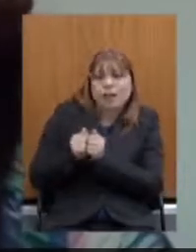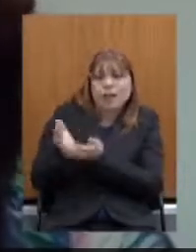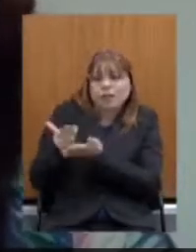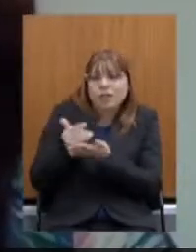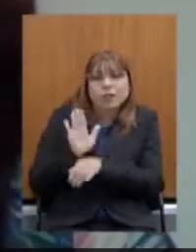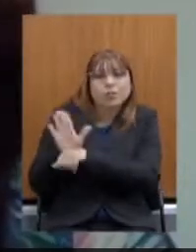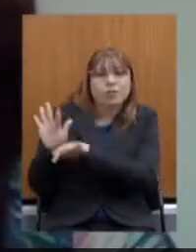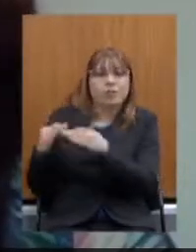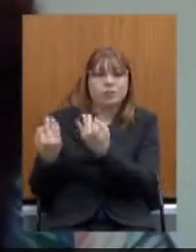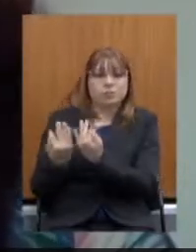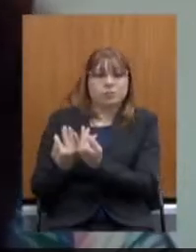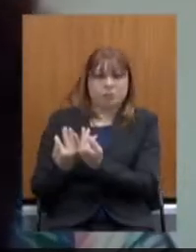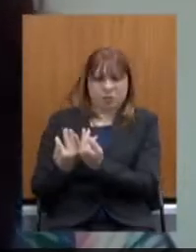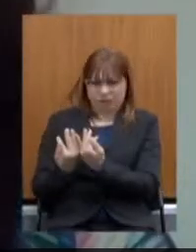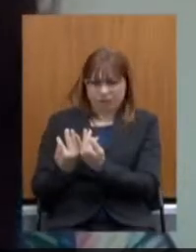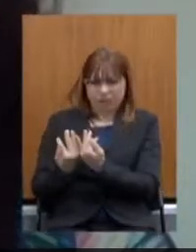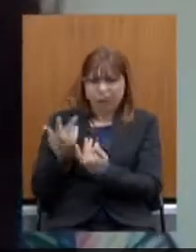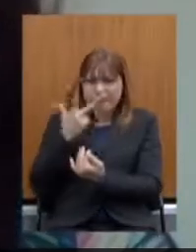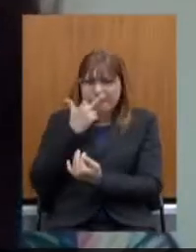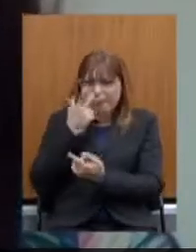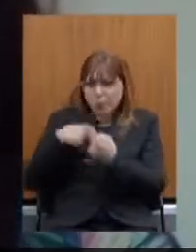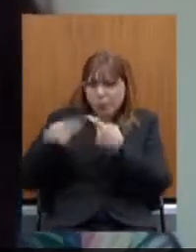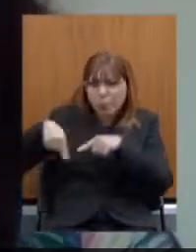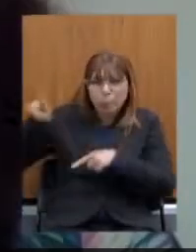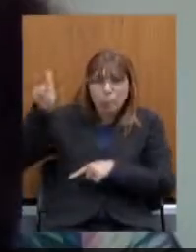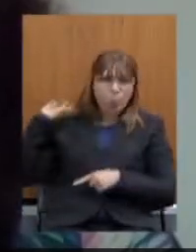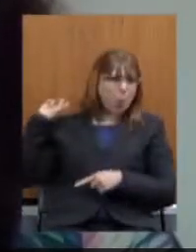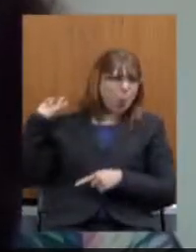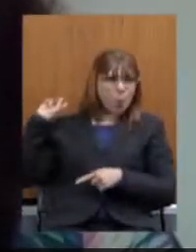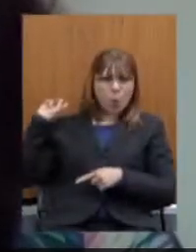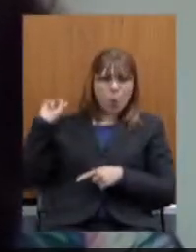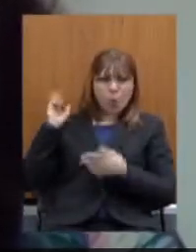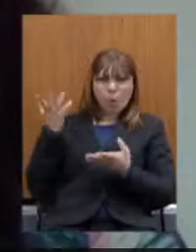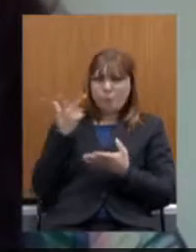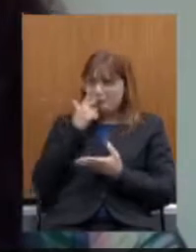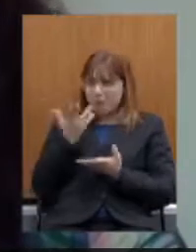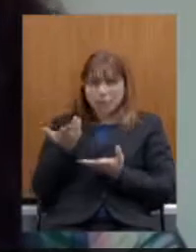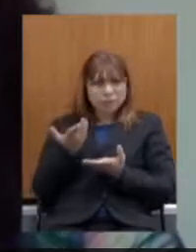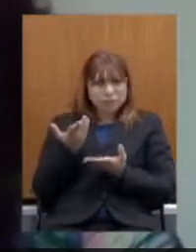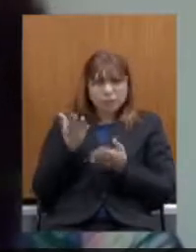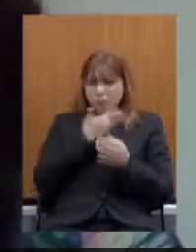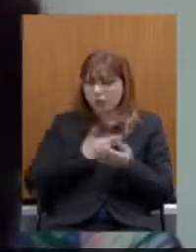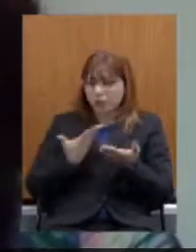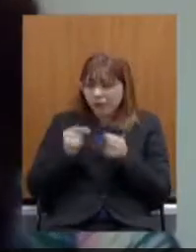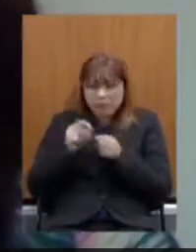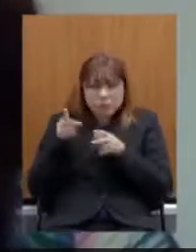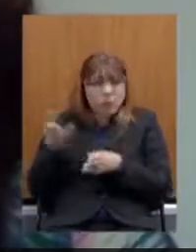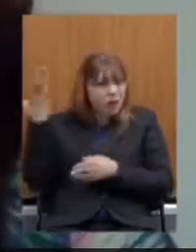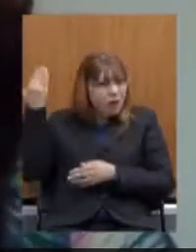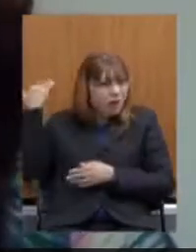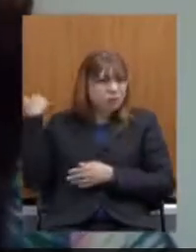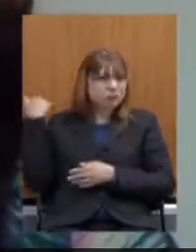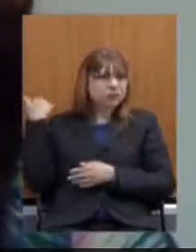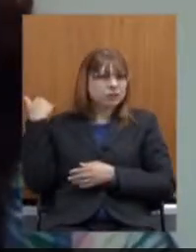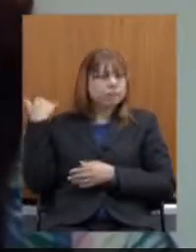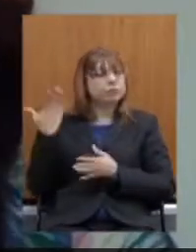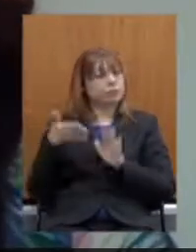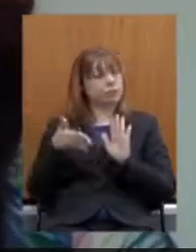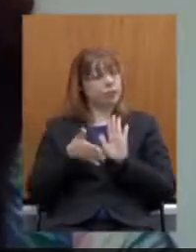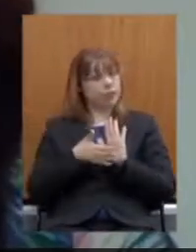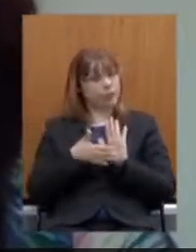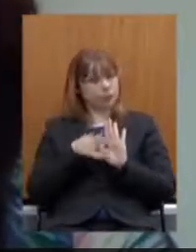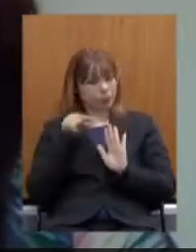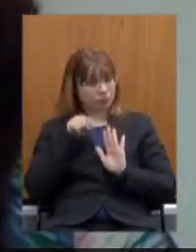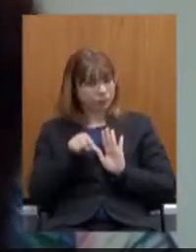resgatar, um retrocesso inaceitável. Na proposta, a pensão deixa de ser